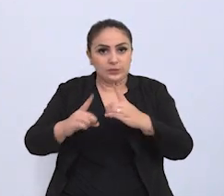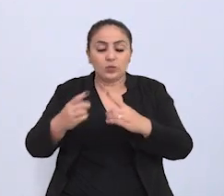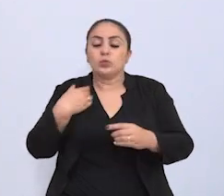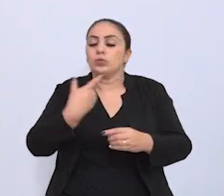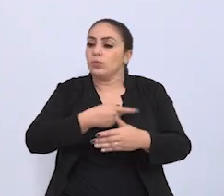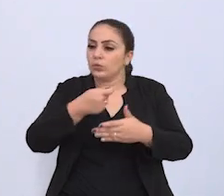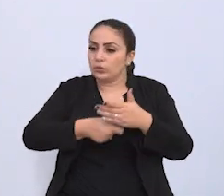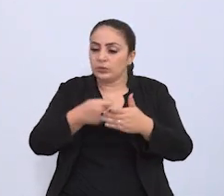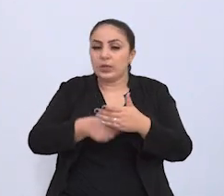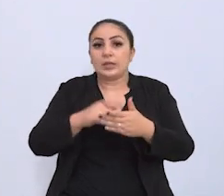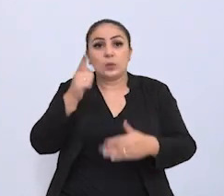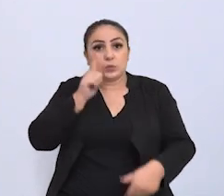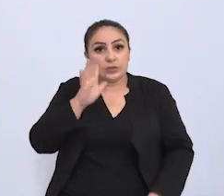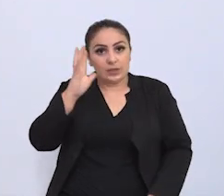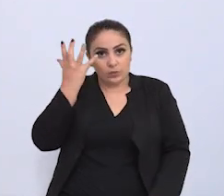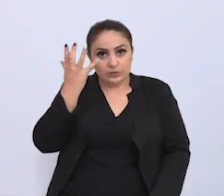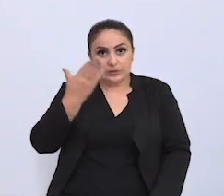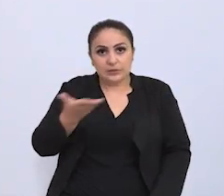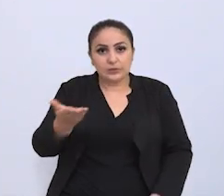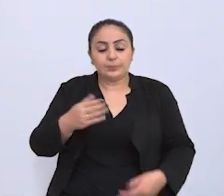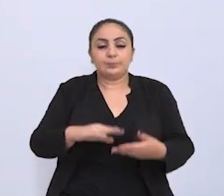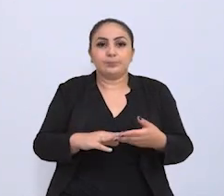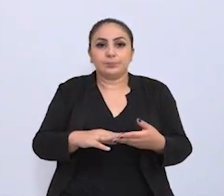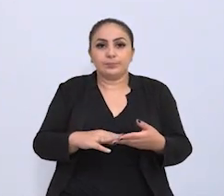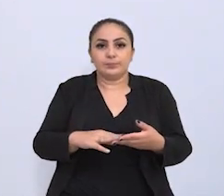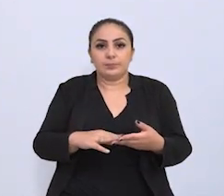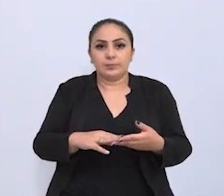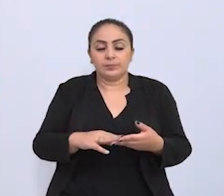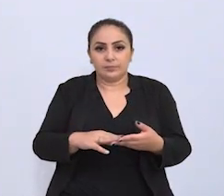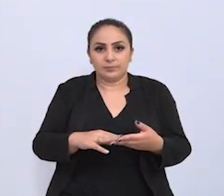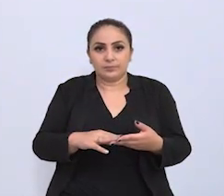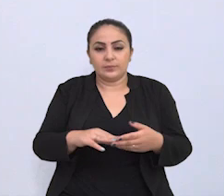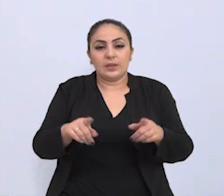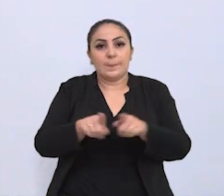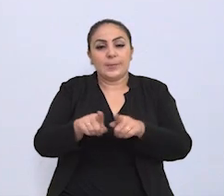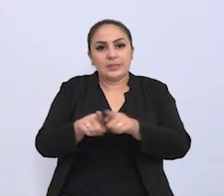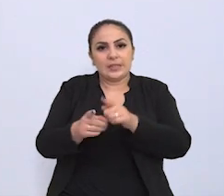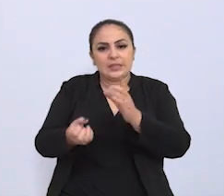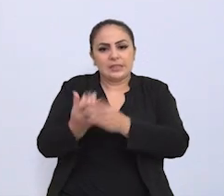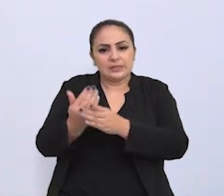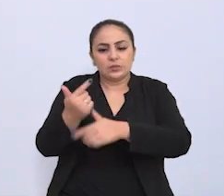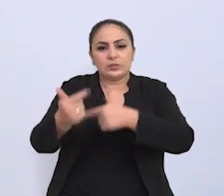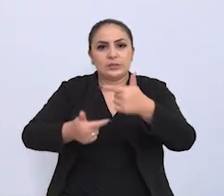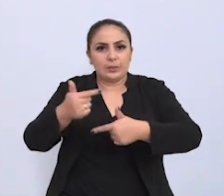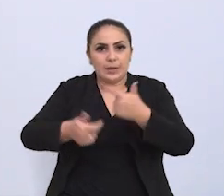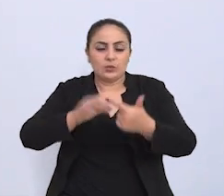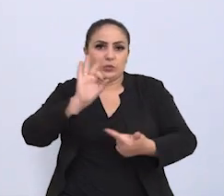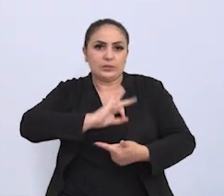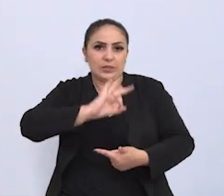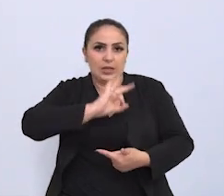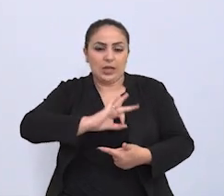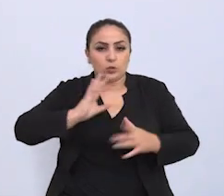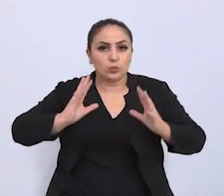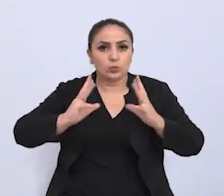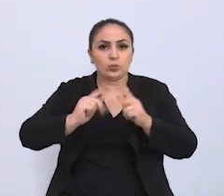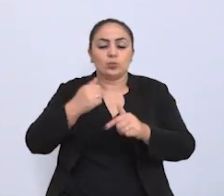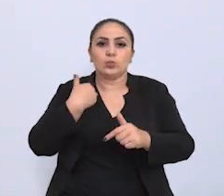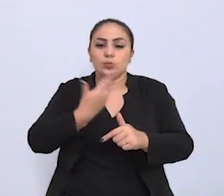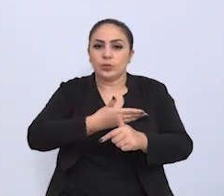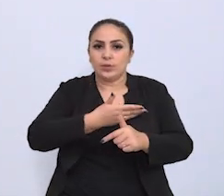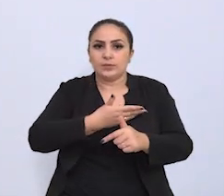nós vamos lutar para que isso aconteça na geração de emprego e renda